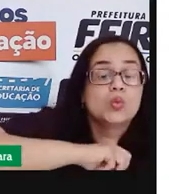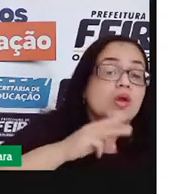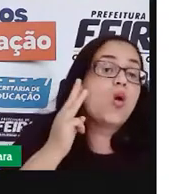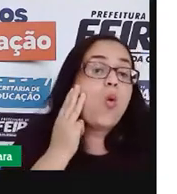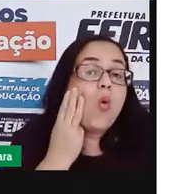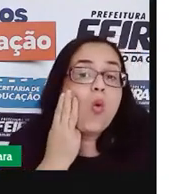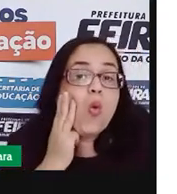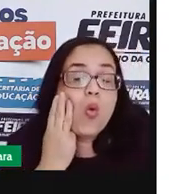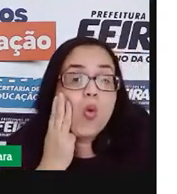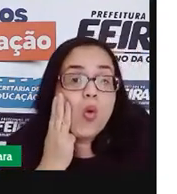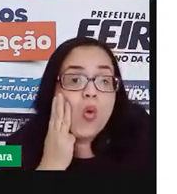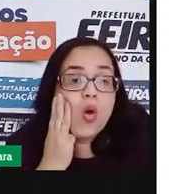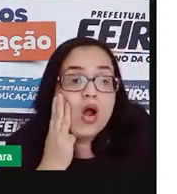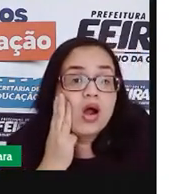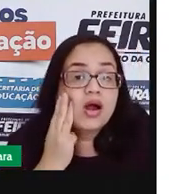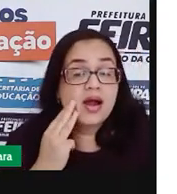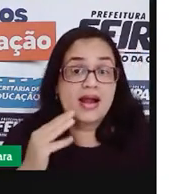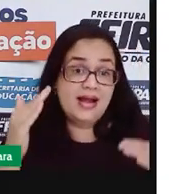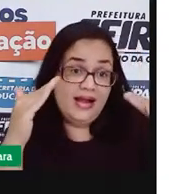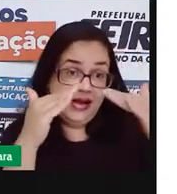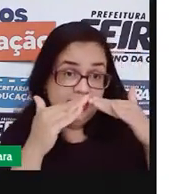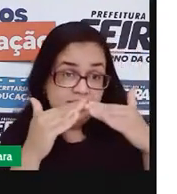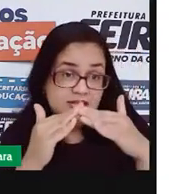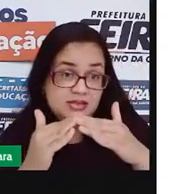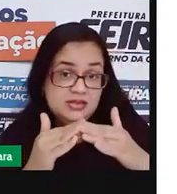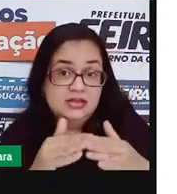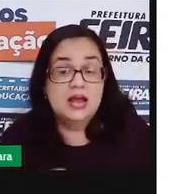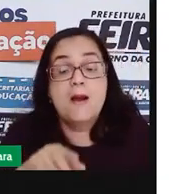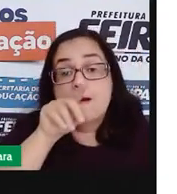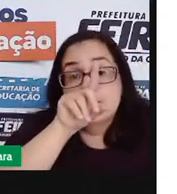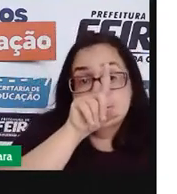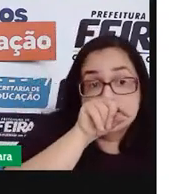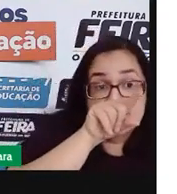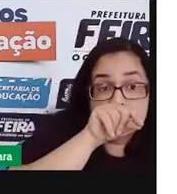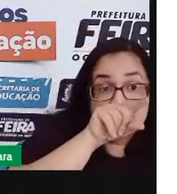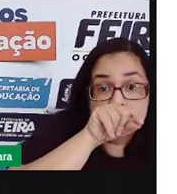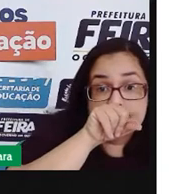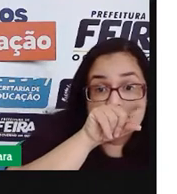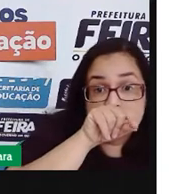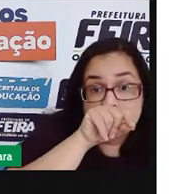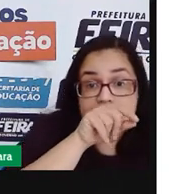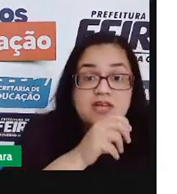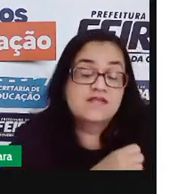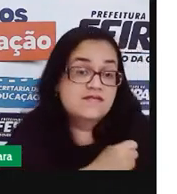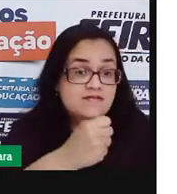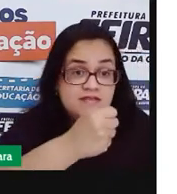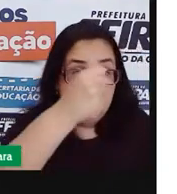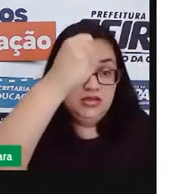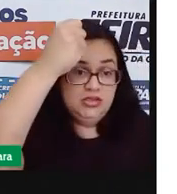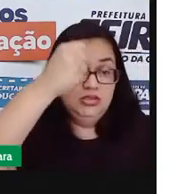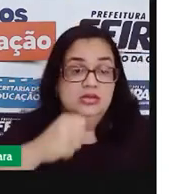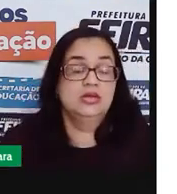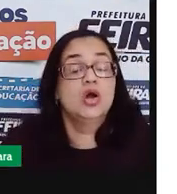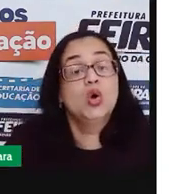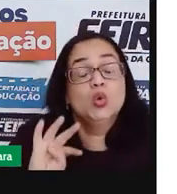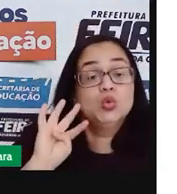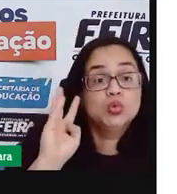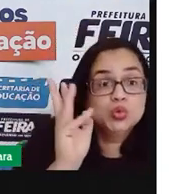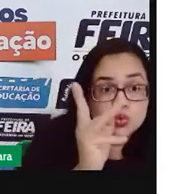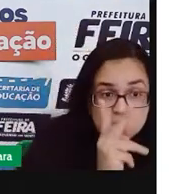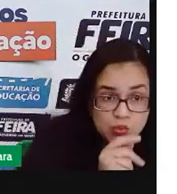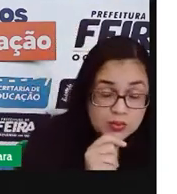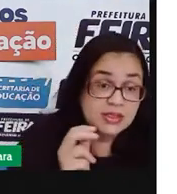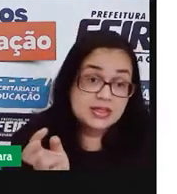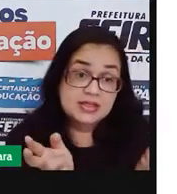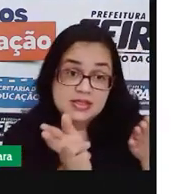rosa, casa, pássaro, vassoura. Todas essas